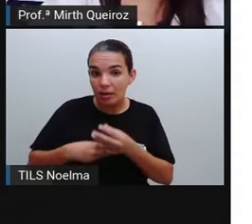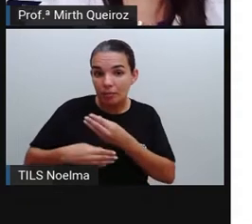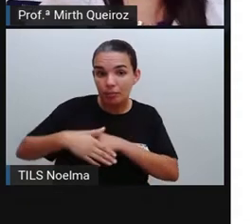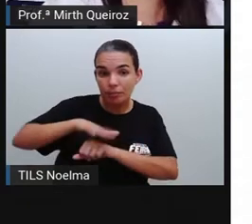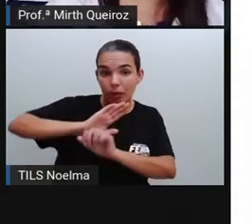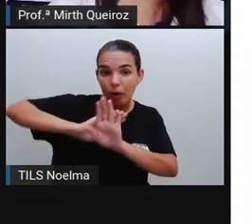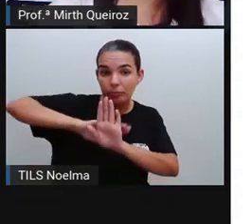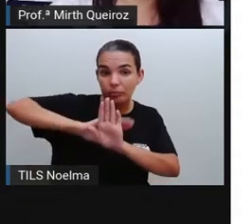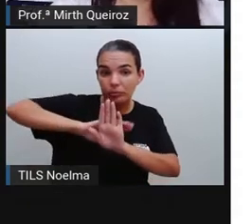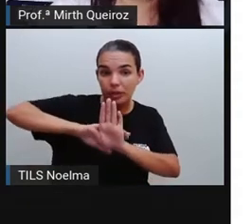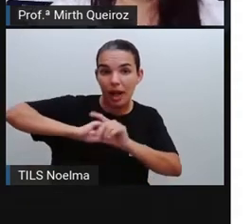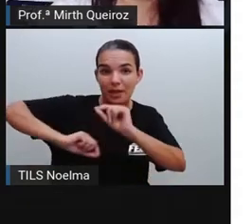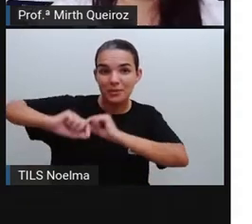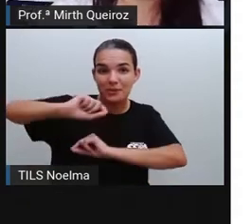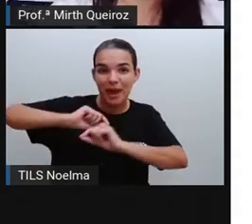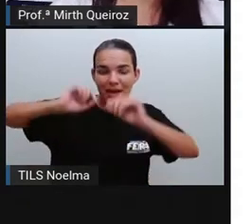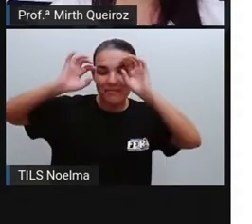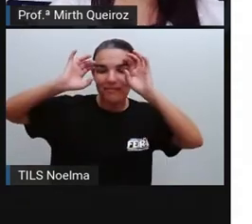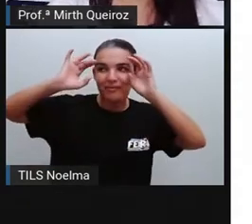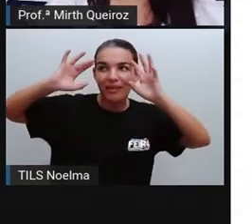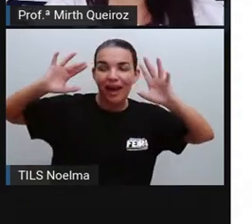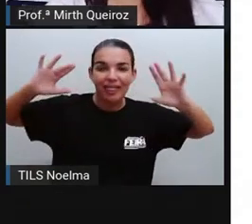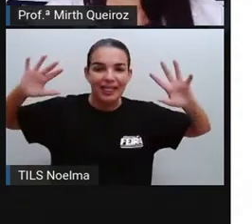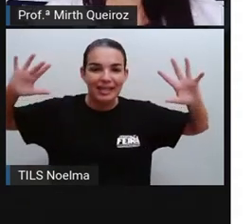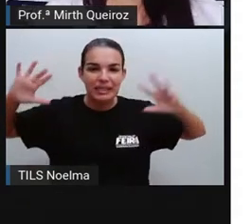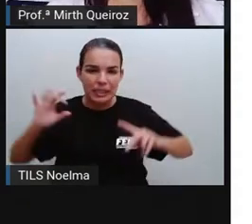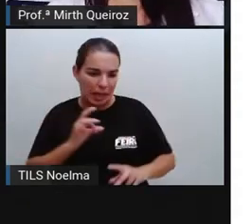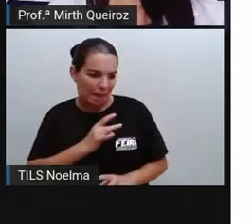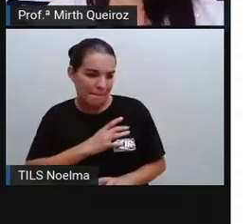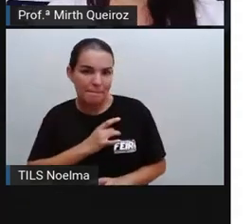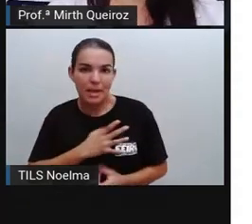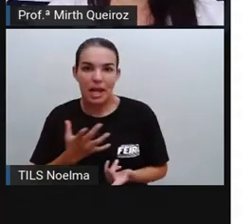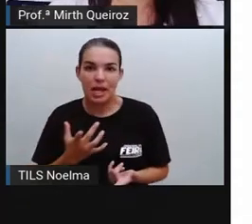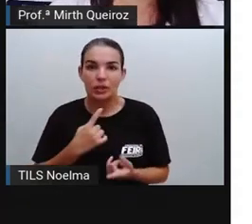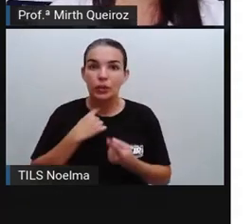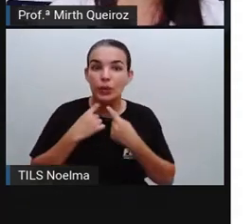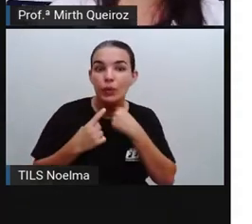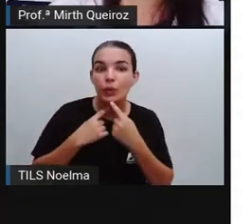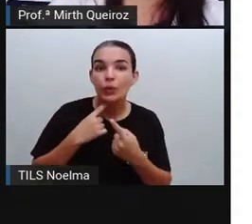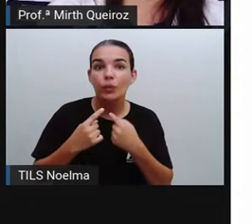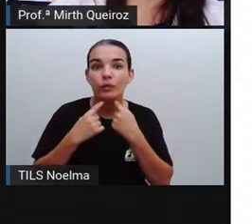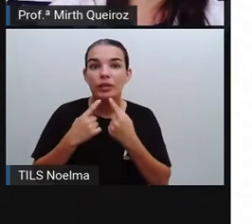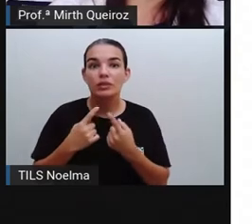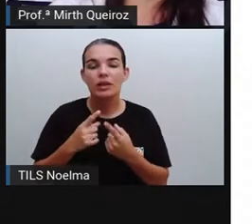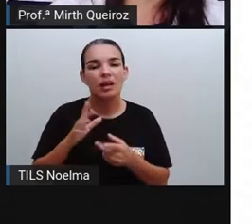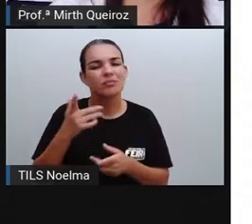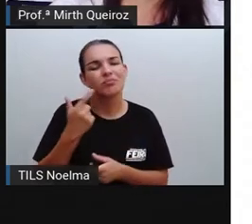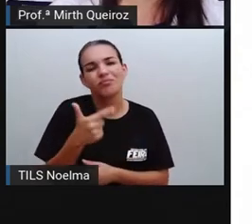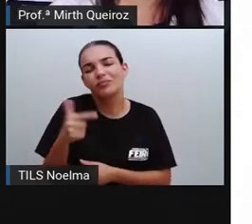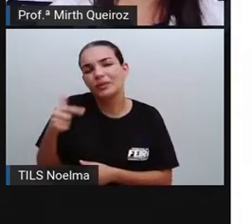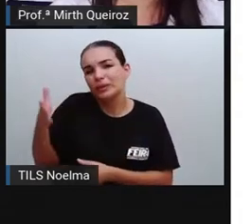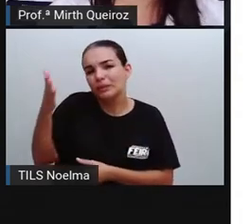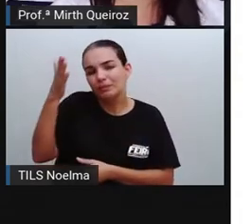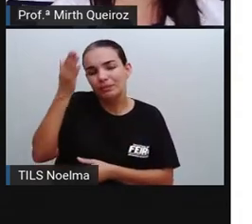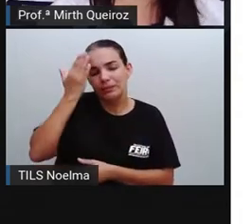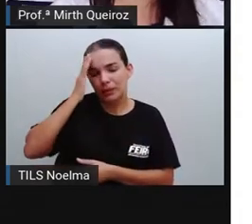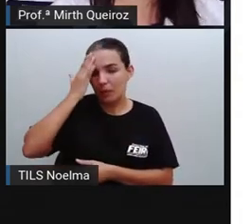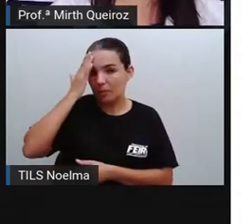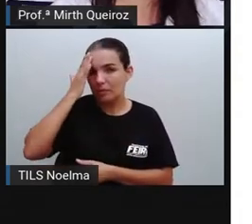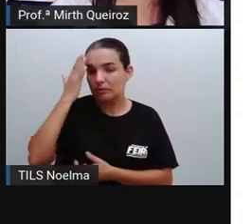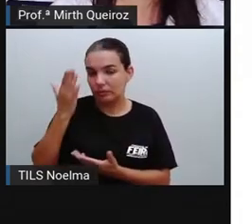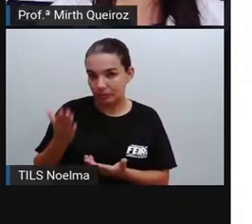que não é real, né? Medos, despertam medos, dúvidas e também